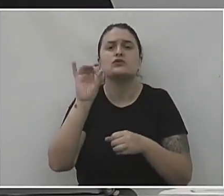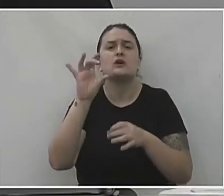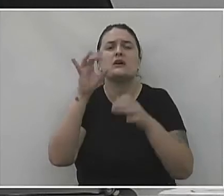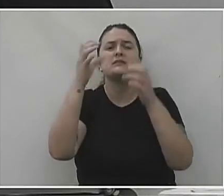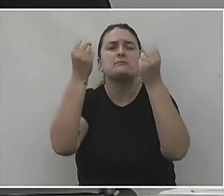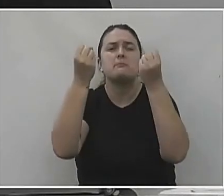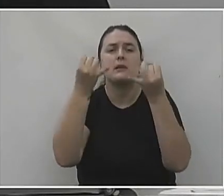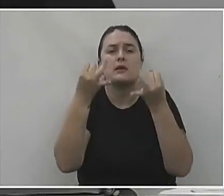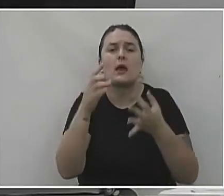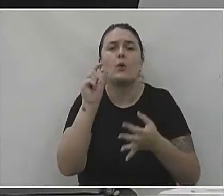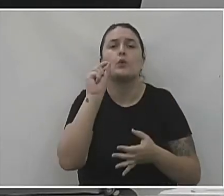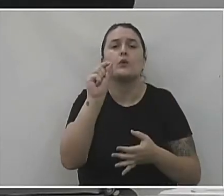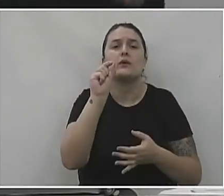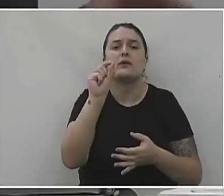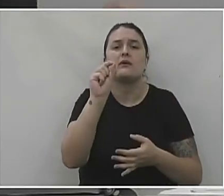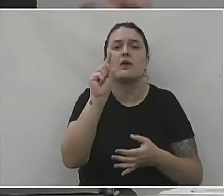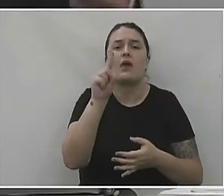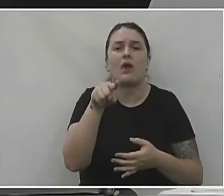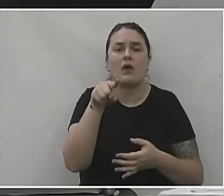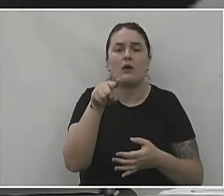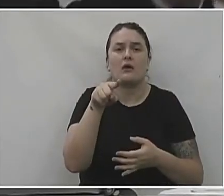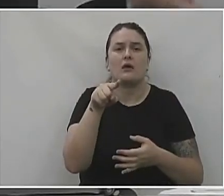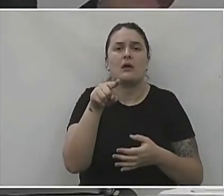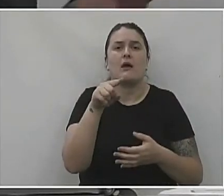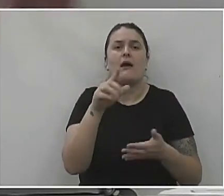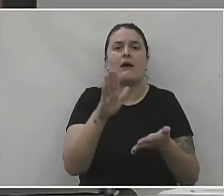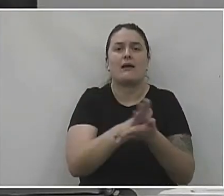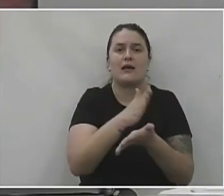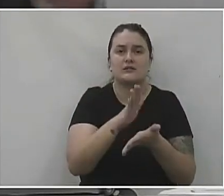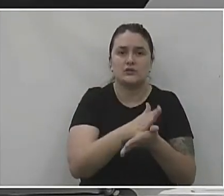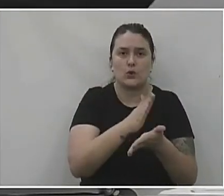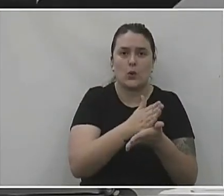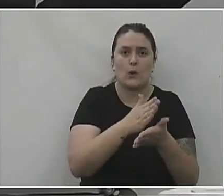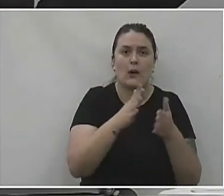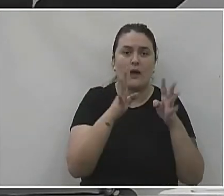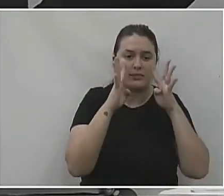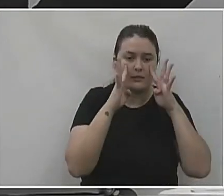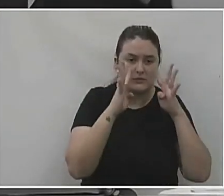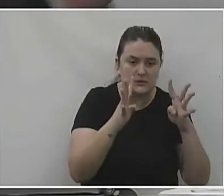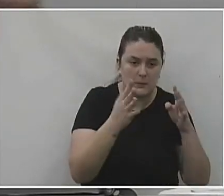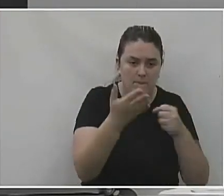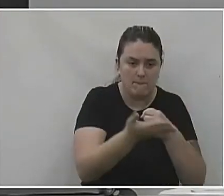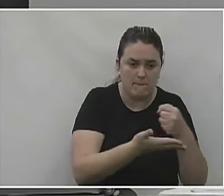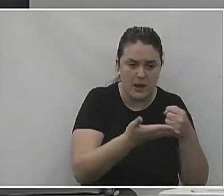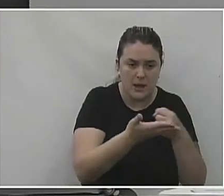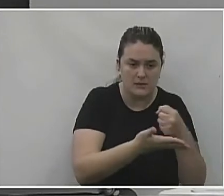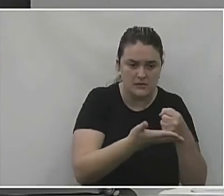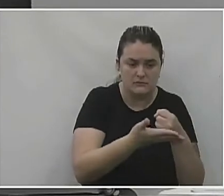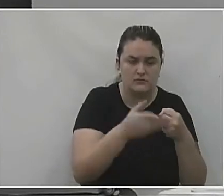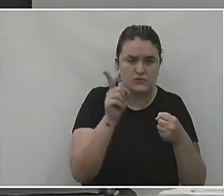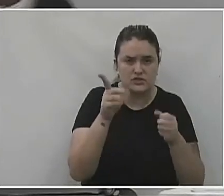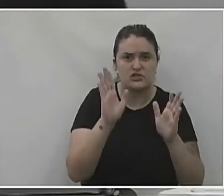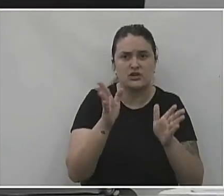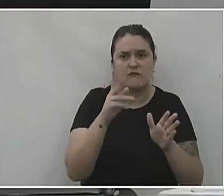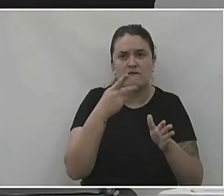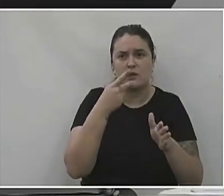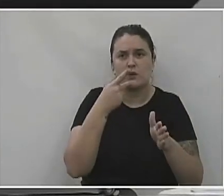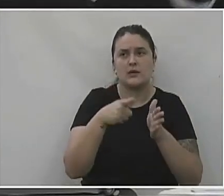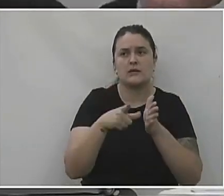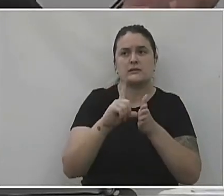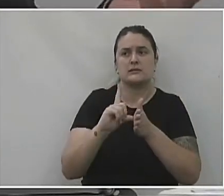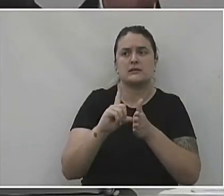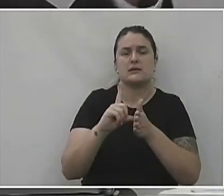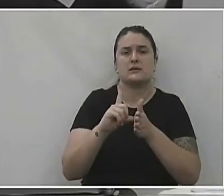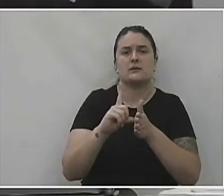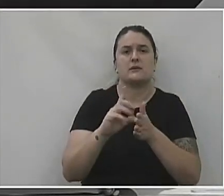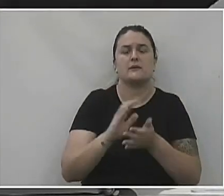explicar mais ou menos o que, assim, meio por cima foi gasto na atenção básica, vi que vocês já explanaram ali anteriormente, mas,